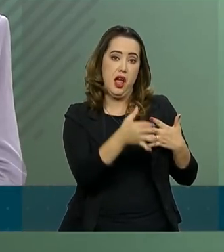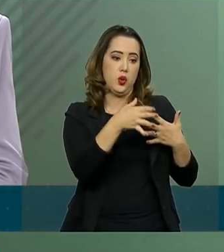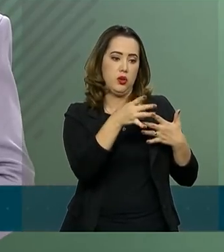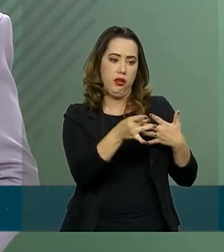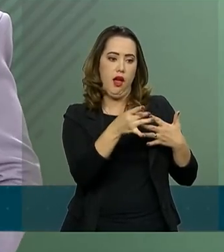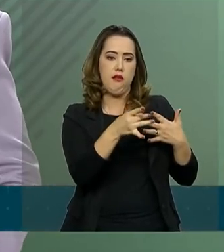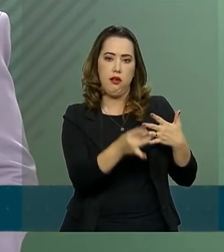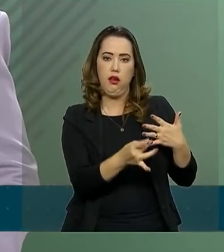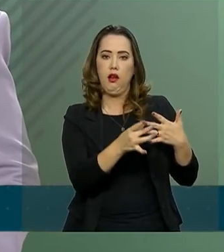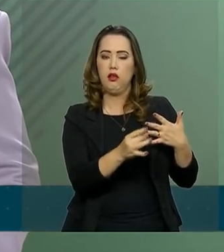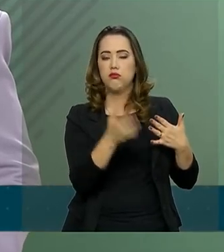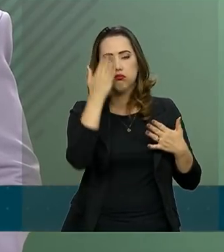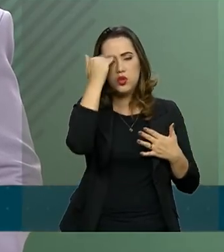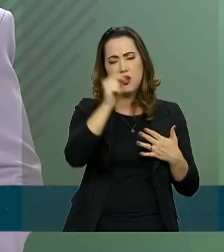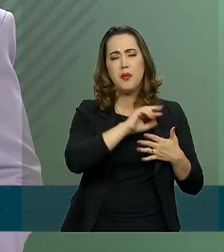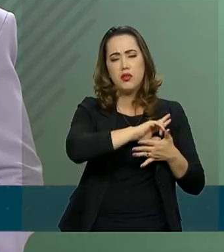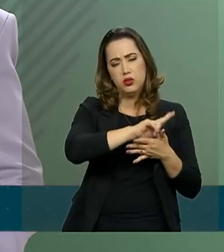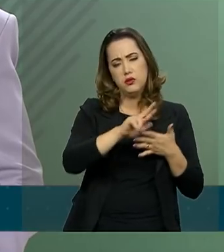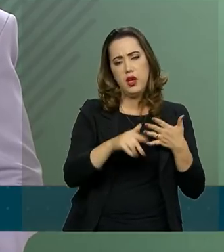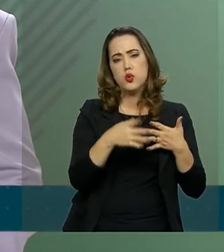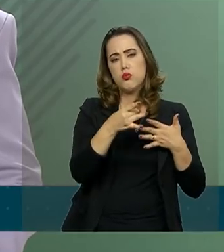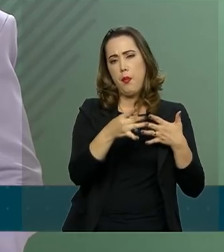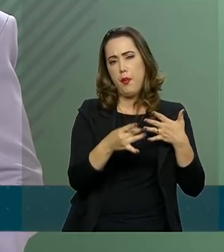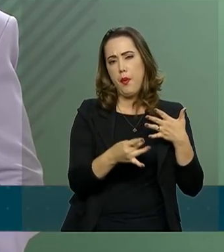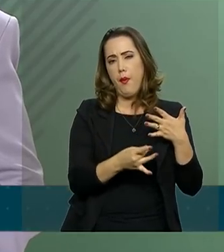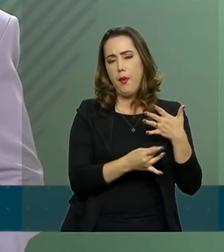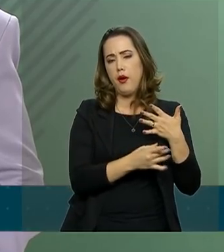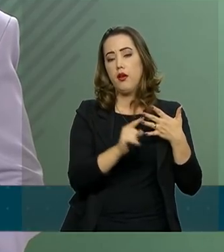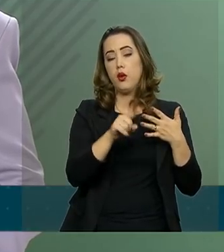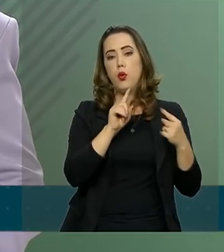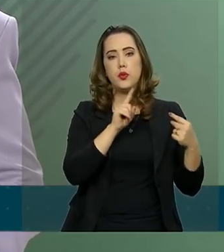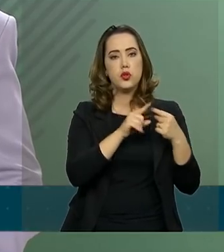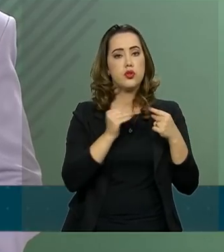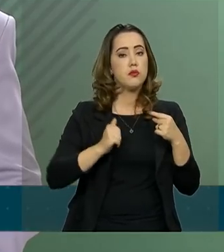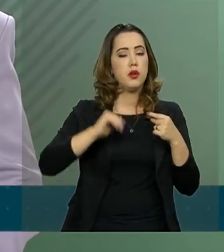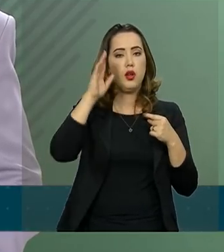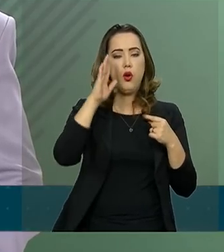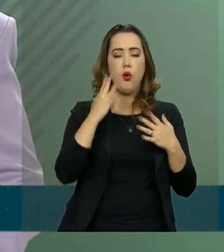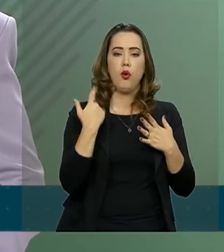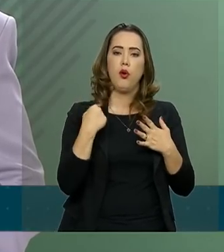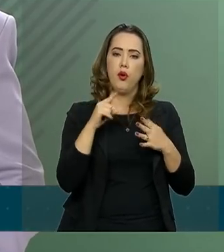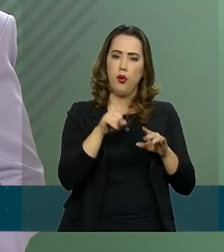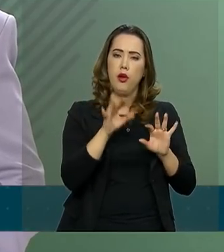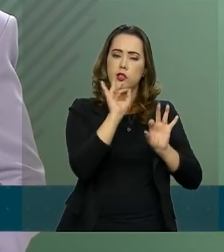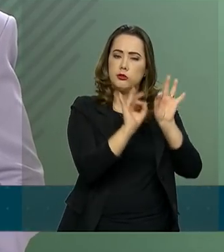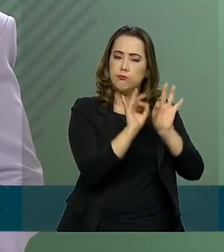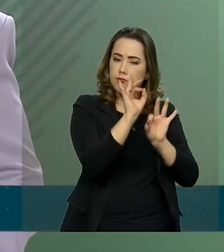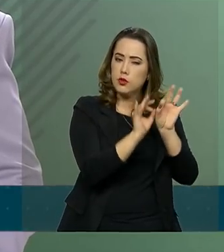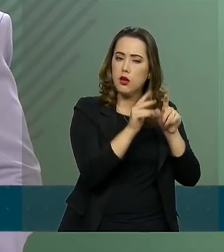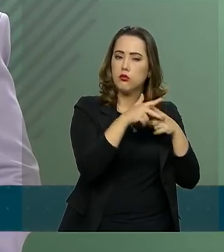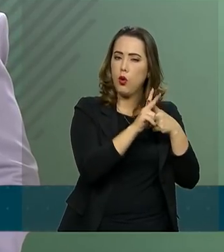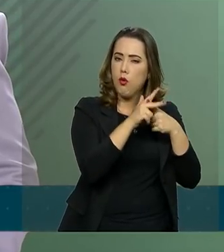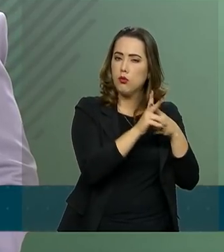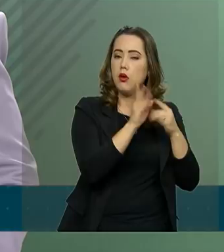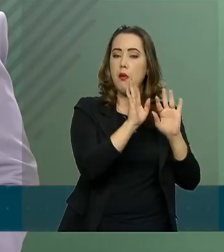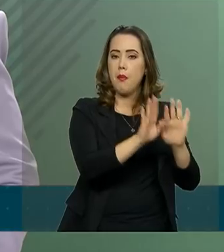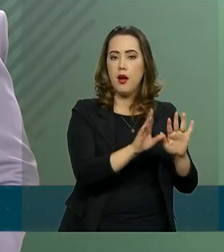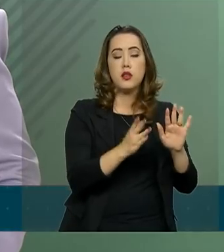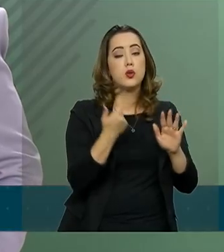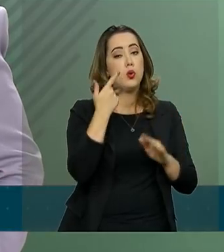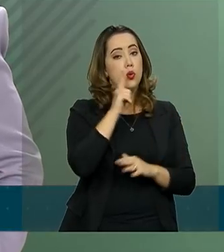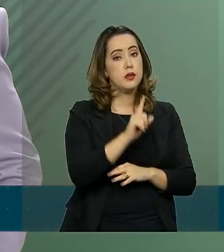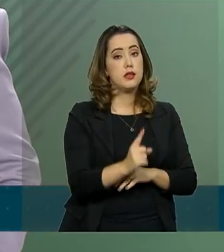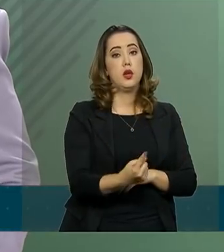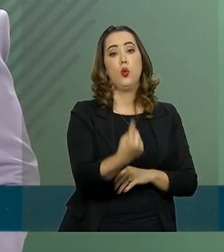um amplo espectro de pontos que tem como objetivo maior idas e vindas, mais o atingimento de um trilhão de